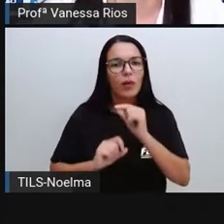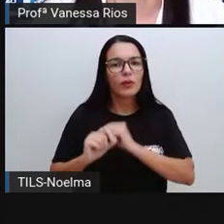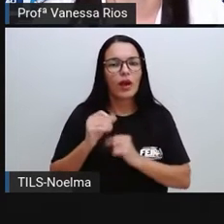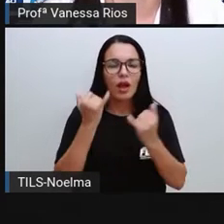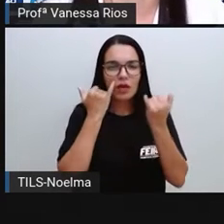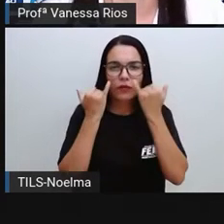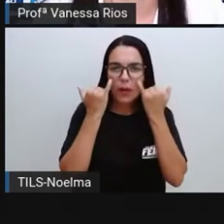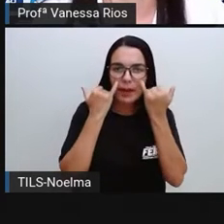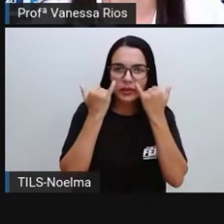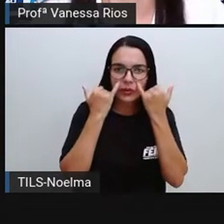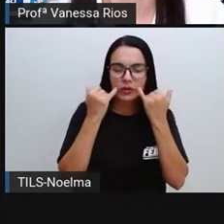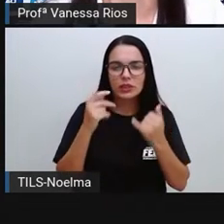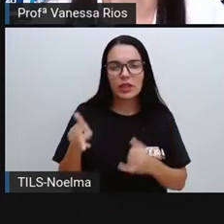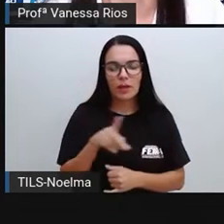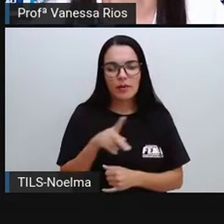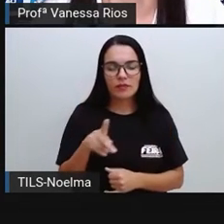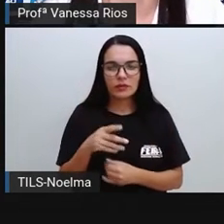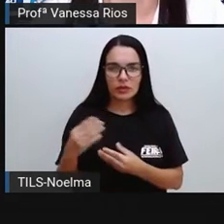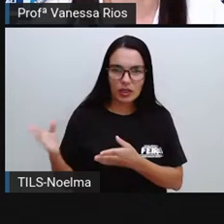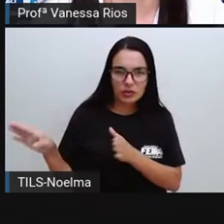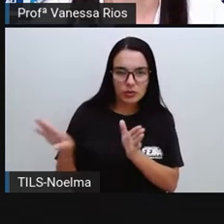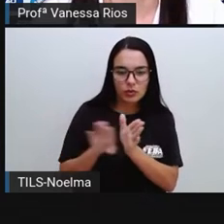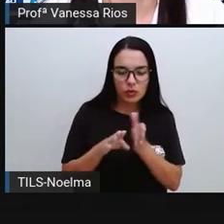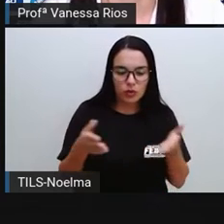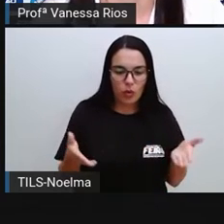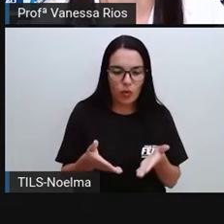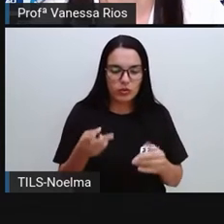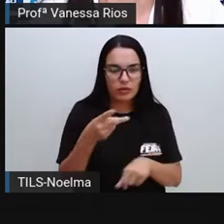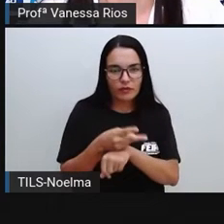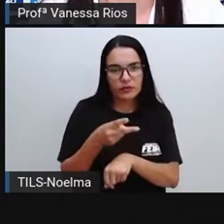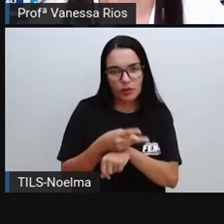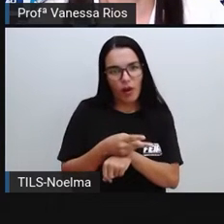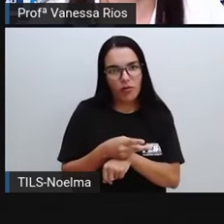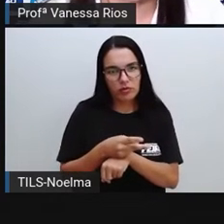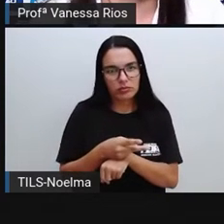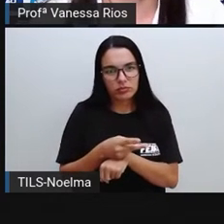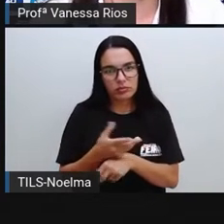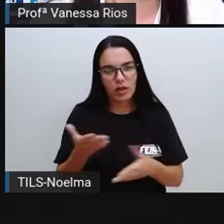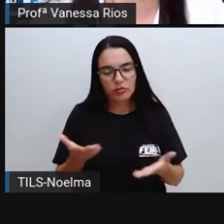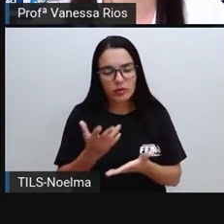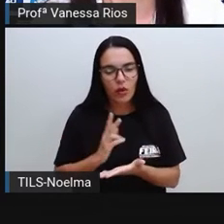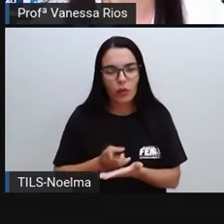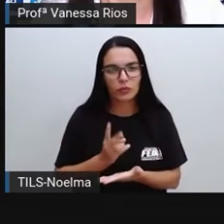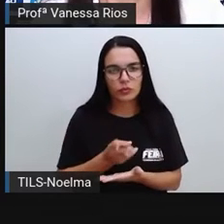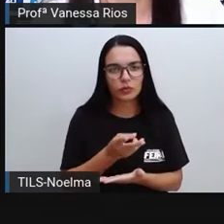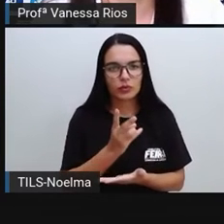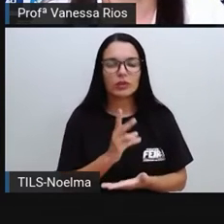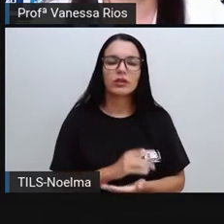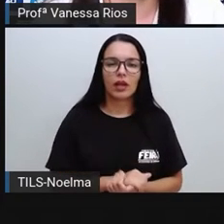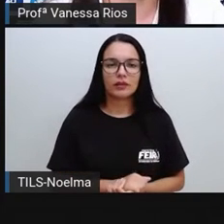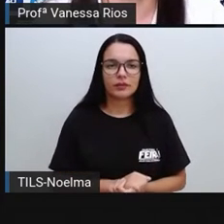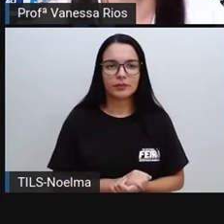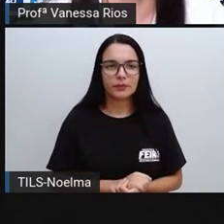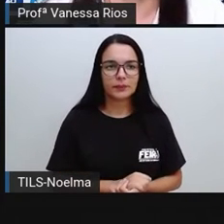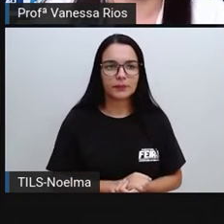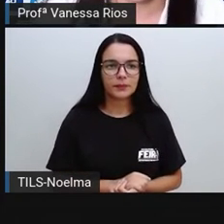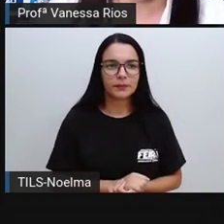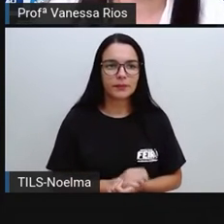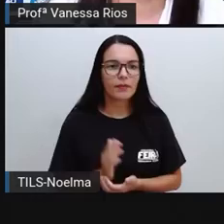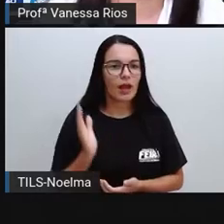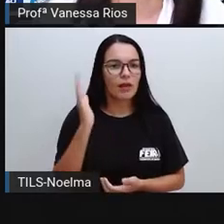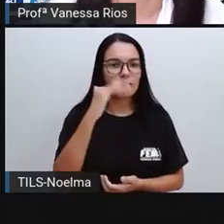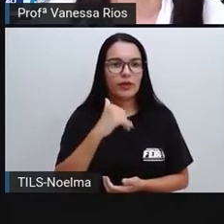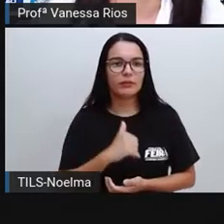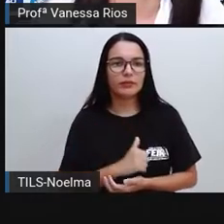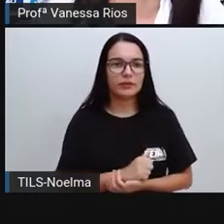que a Pró trouxe para a videoaula de hoje. Então, vamos dar continuidade à nossa aula e perceber aí o início da agricultura. Vamos lá?